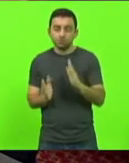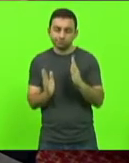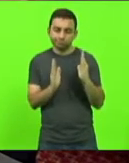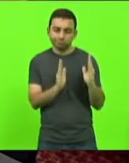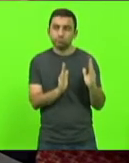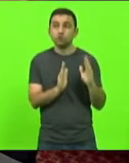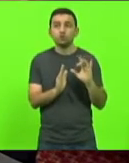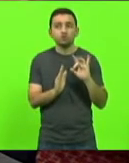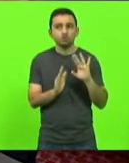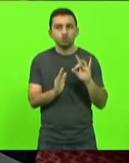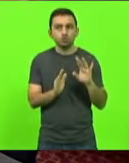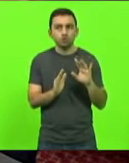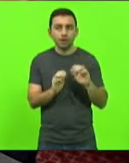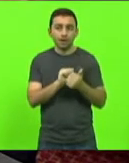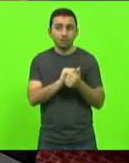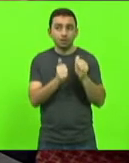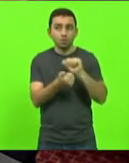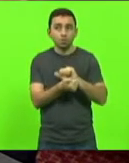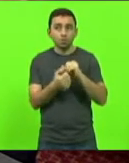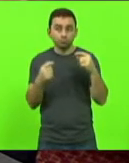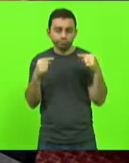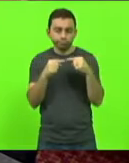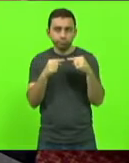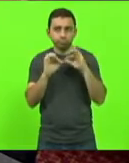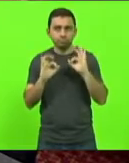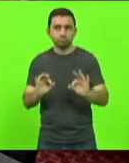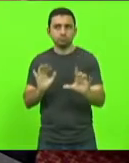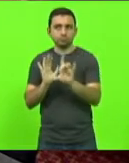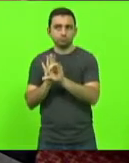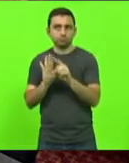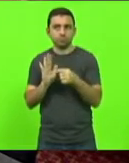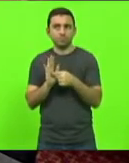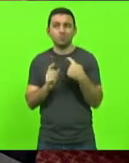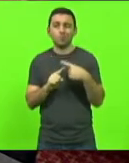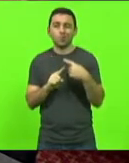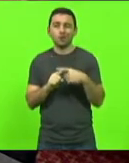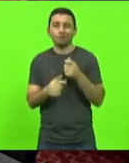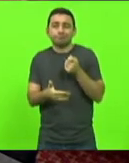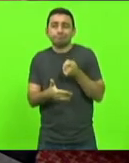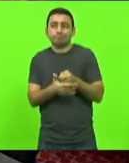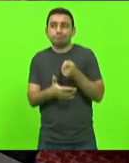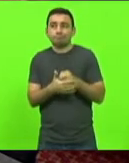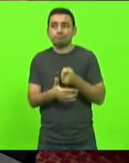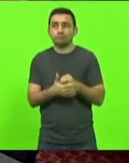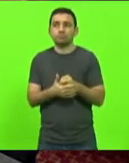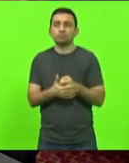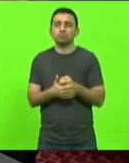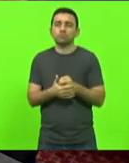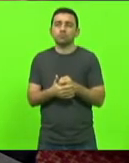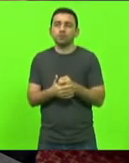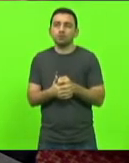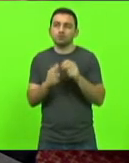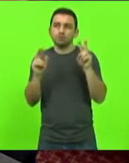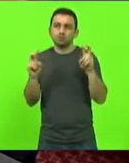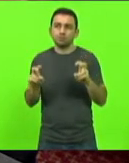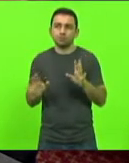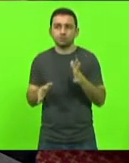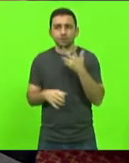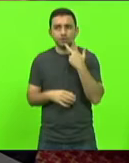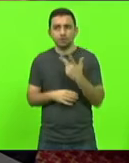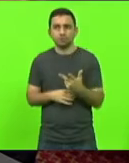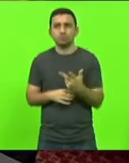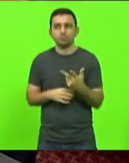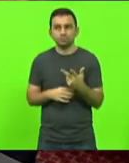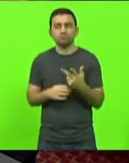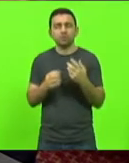apenas uma adequação à legislação, tendo em vista a exigência dessas questões que eu já citei aqui, que